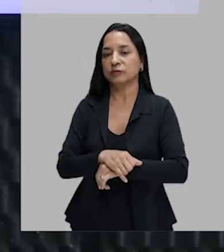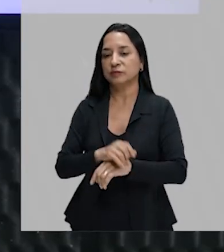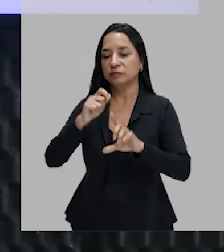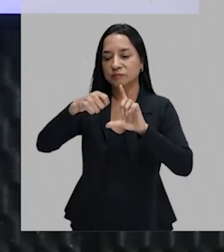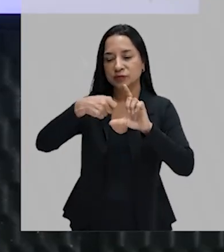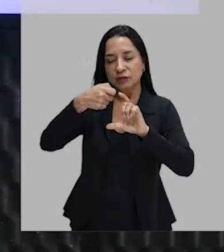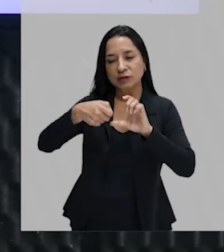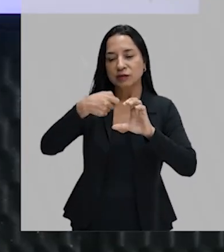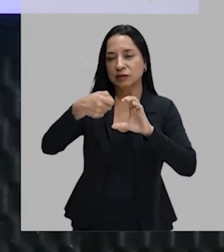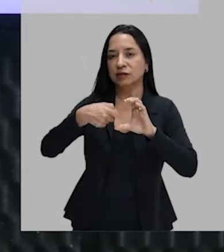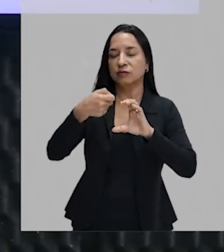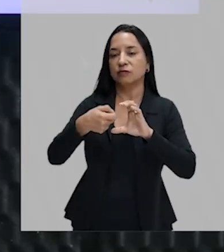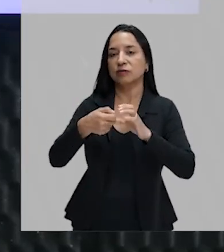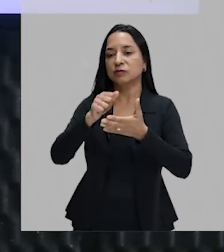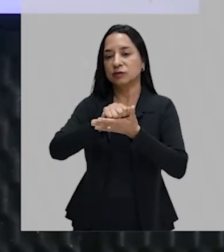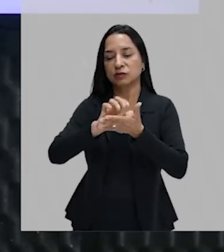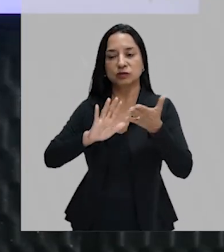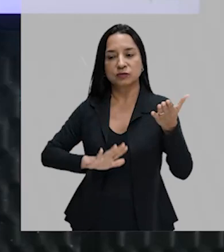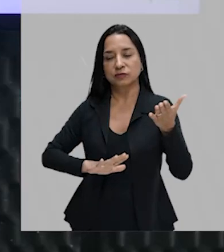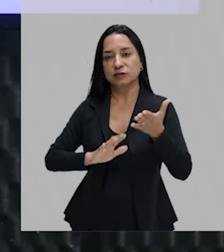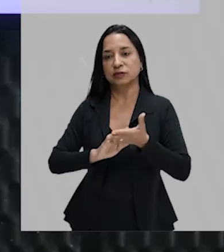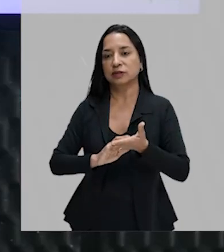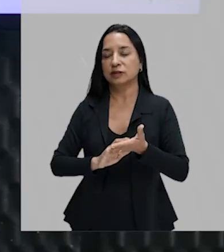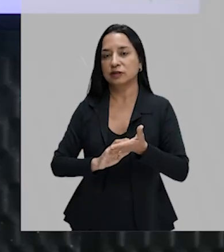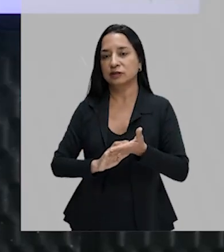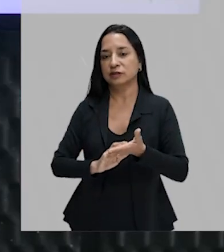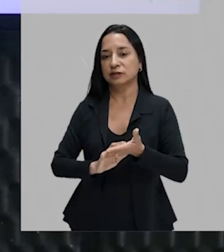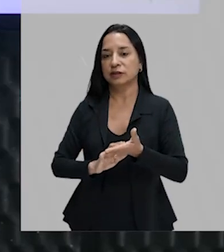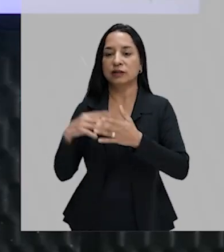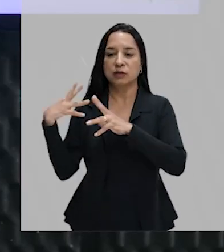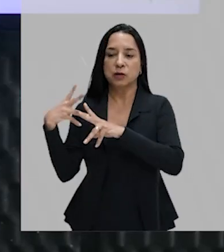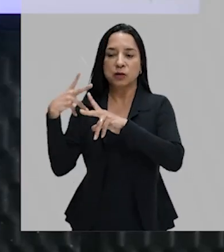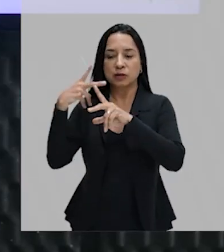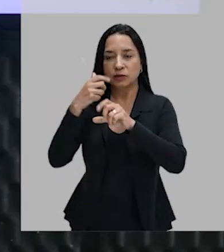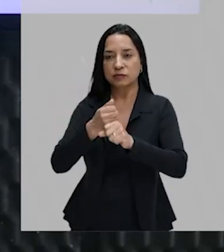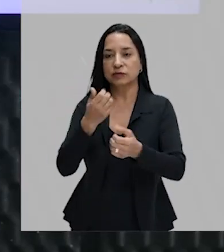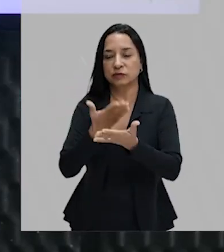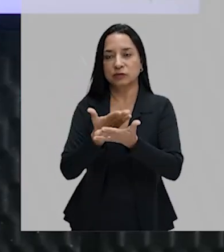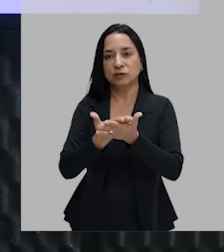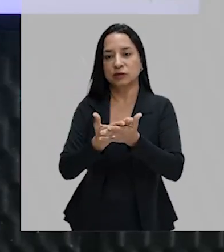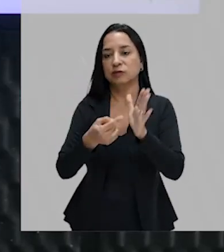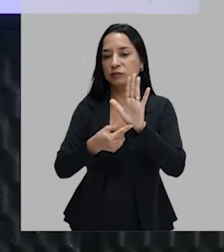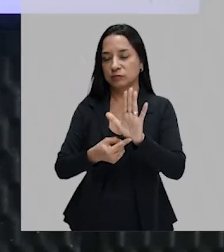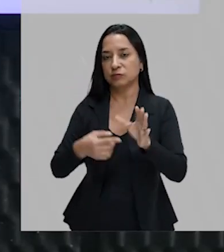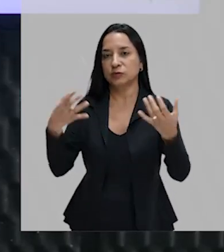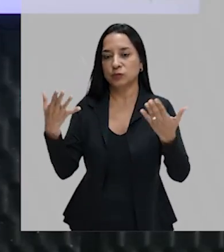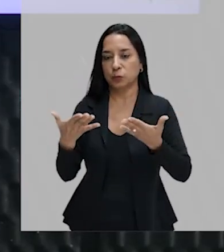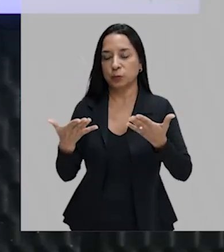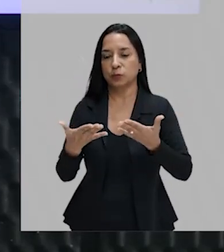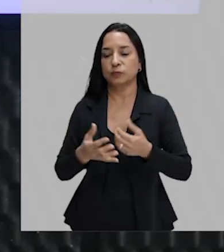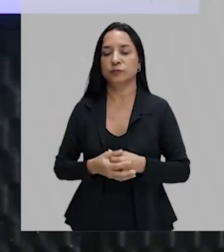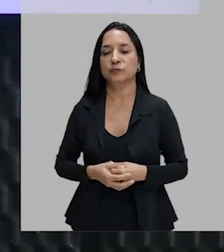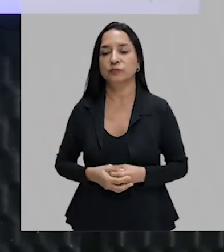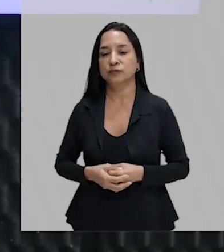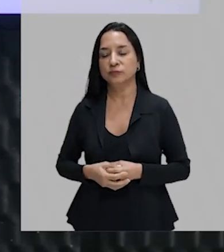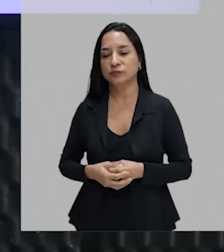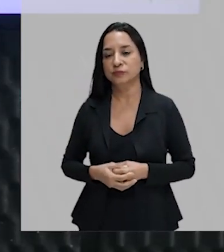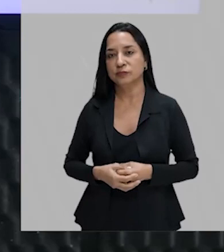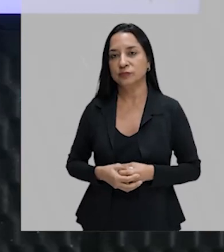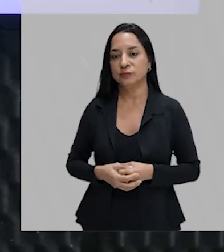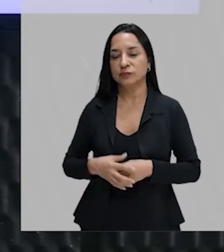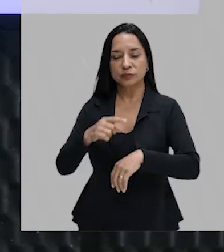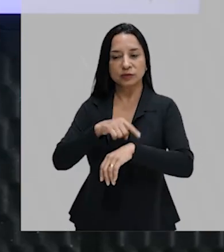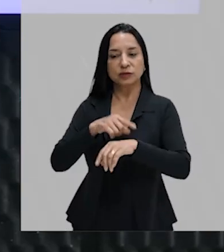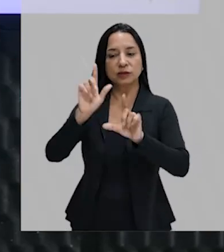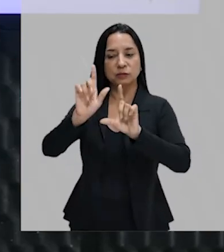atividades, apostilas, reforçando a aula que a gente está dando aqui para vocês. Para quem não tem tempo de estar na televisão,